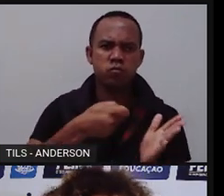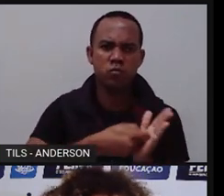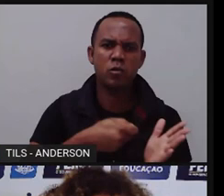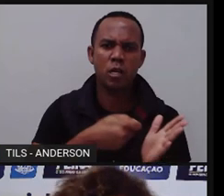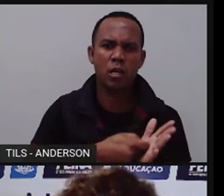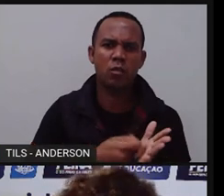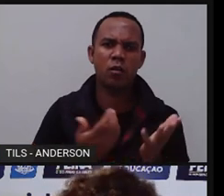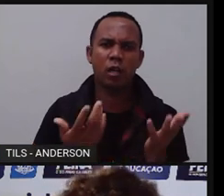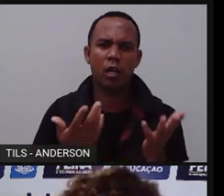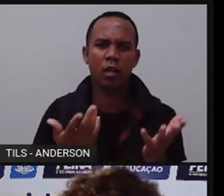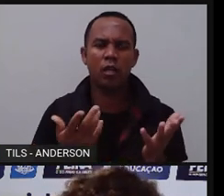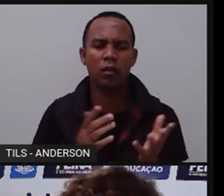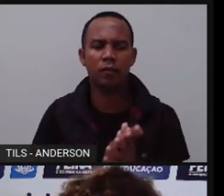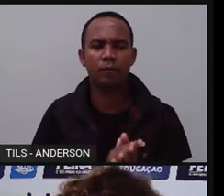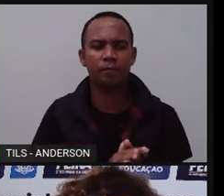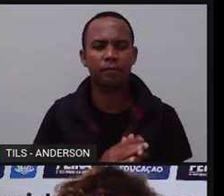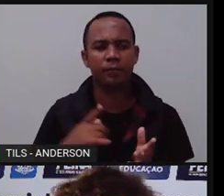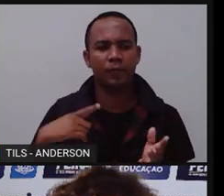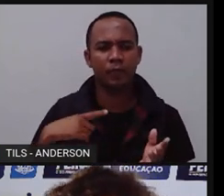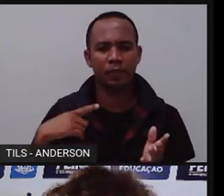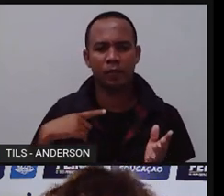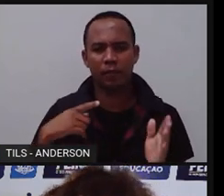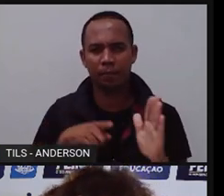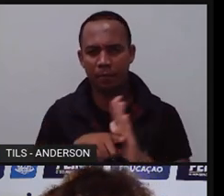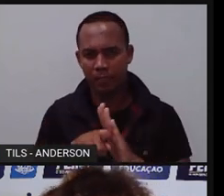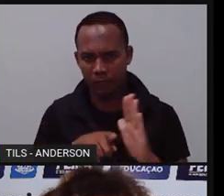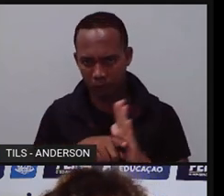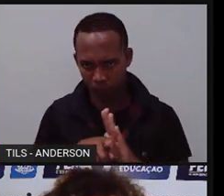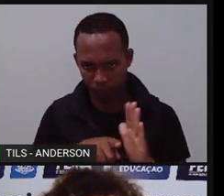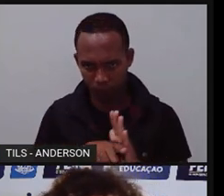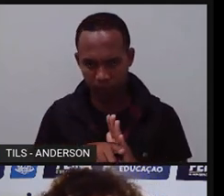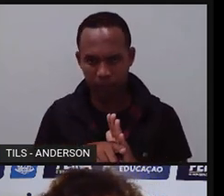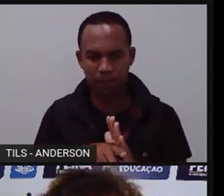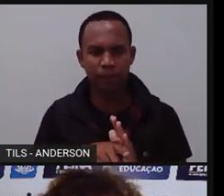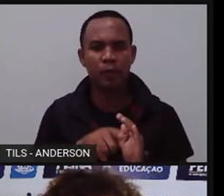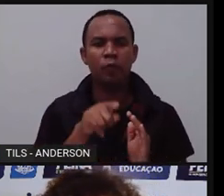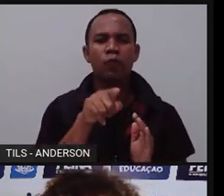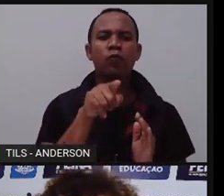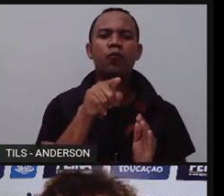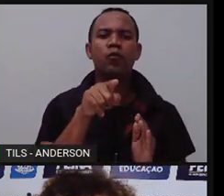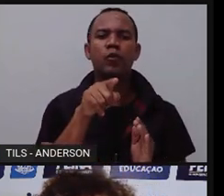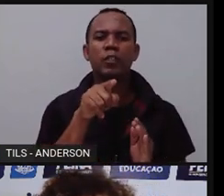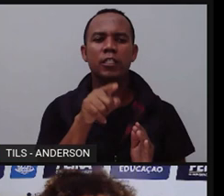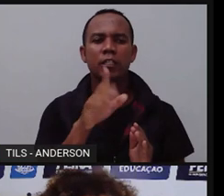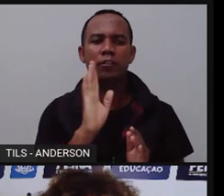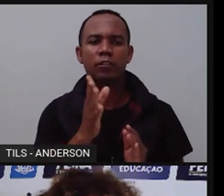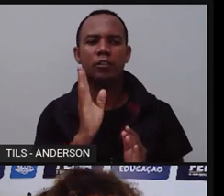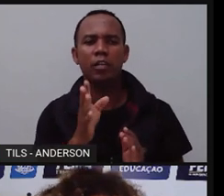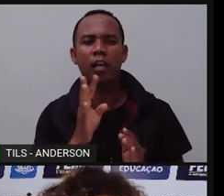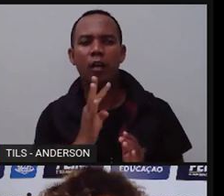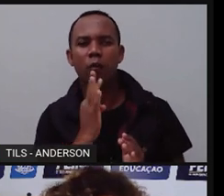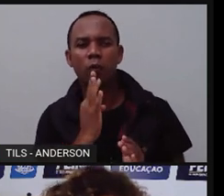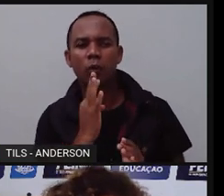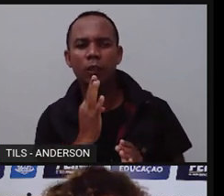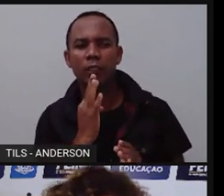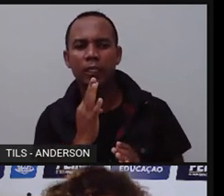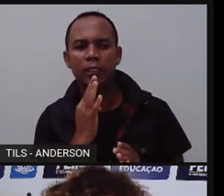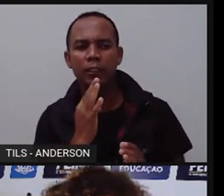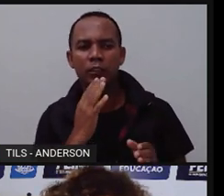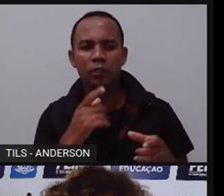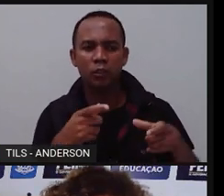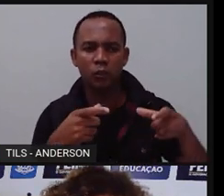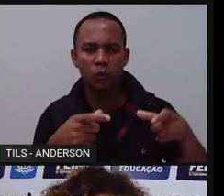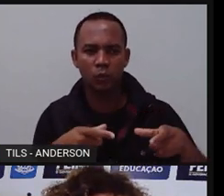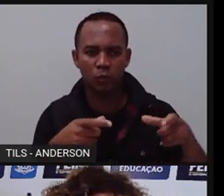Tá? Bom, algumas perguntinhas aí para os meus amores. você já ouviu falar em alguma comunidade